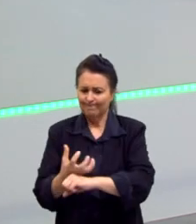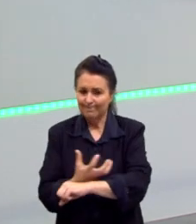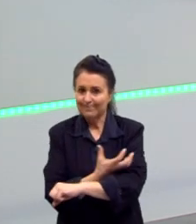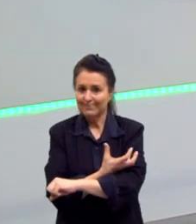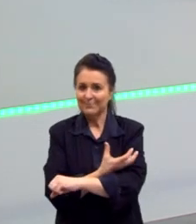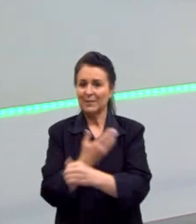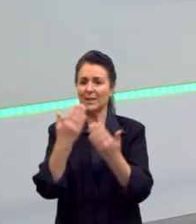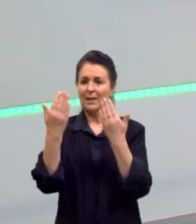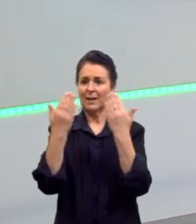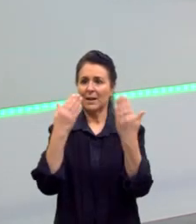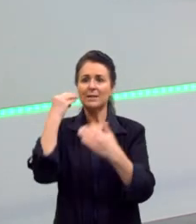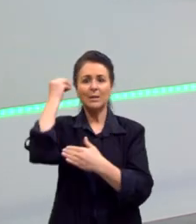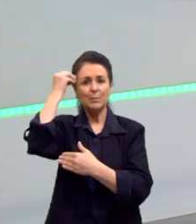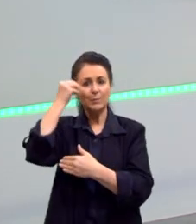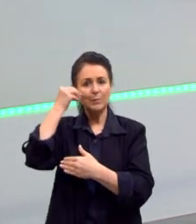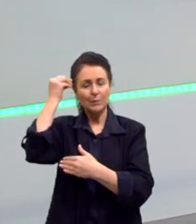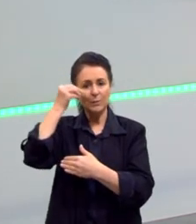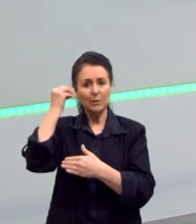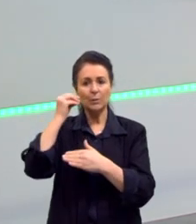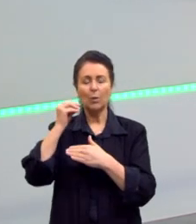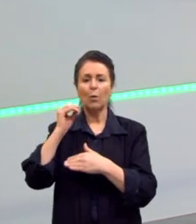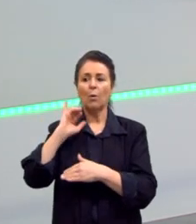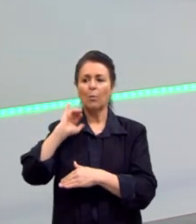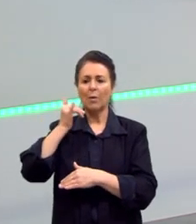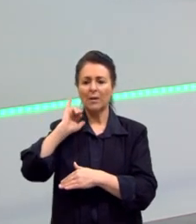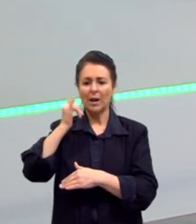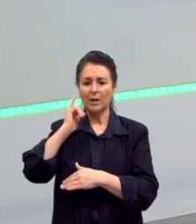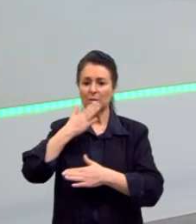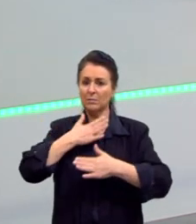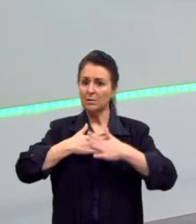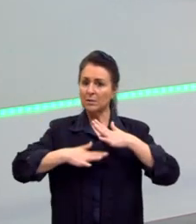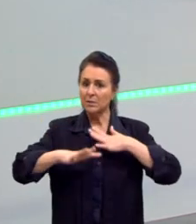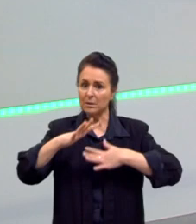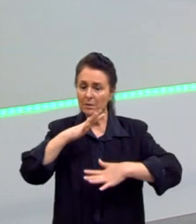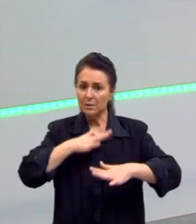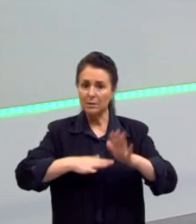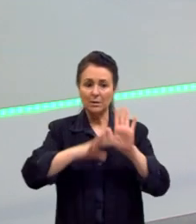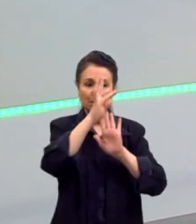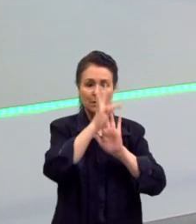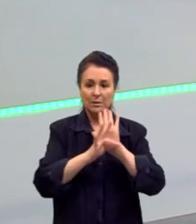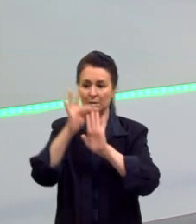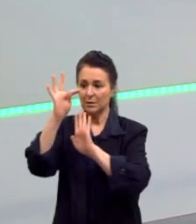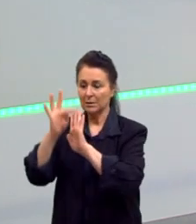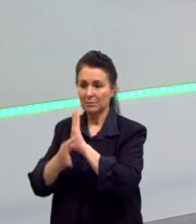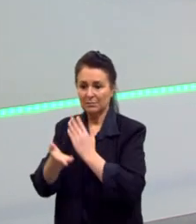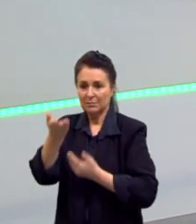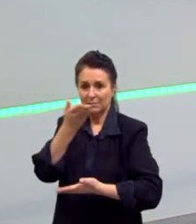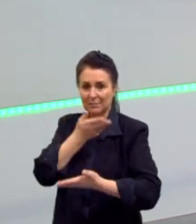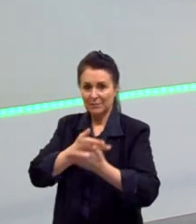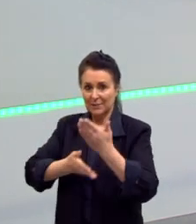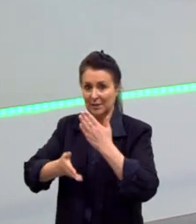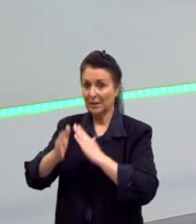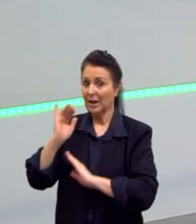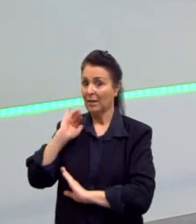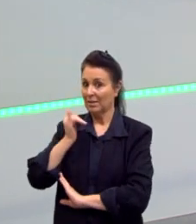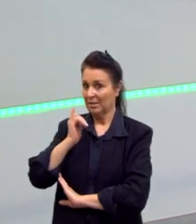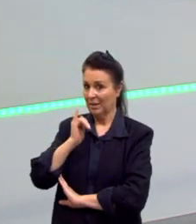psicológica, uma narrativa mais lenta, impessoalidade do narrador. O narrador não se